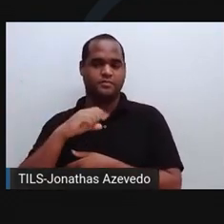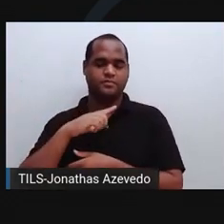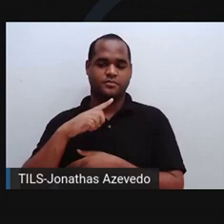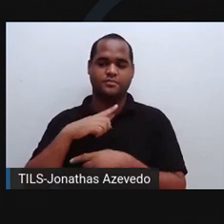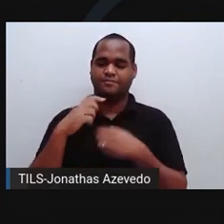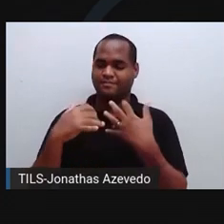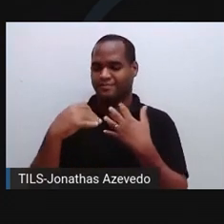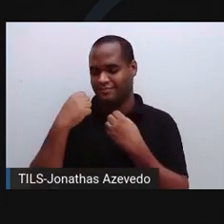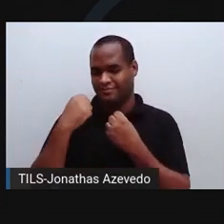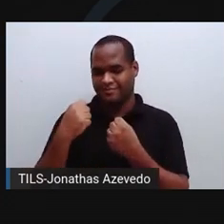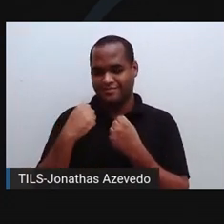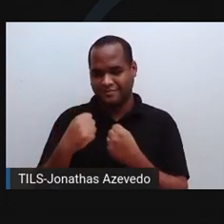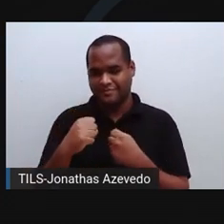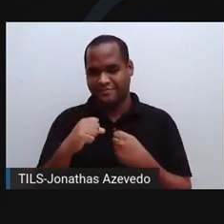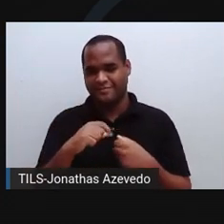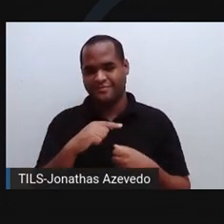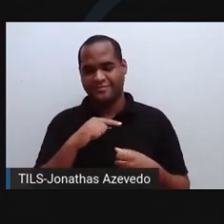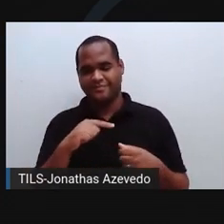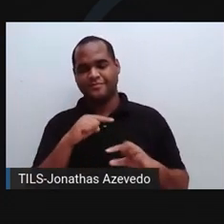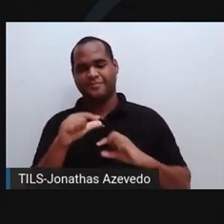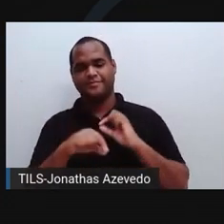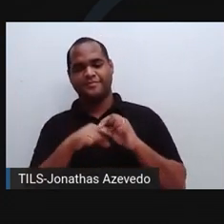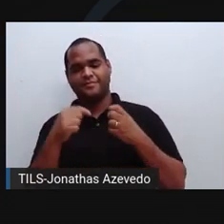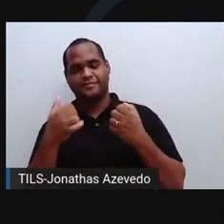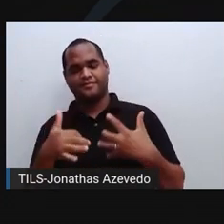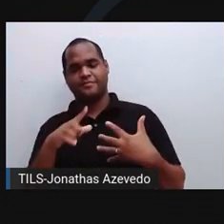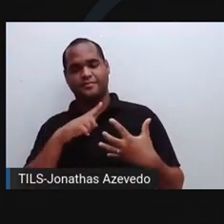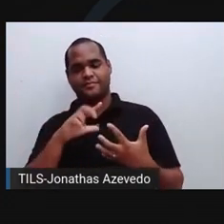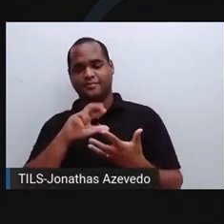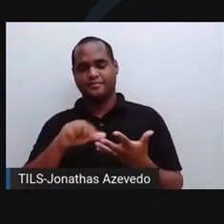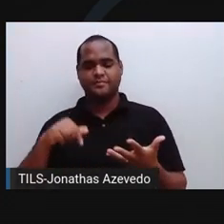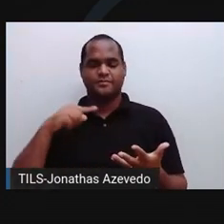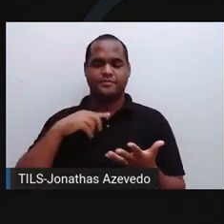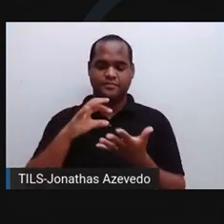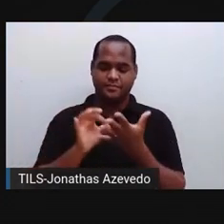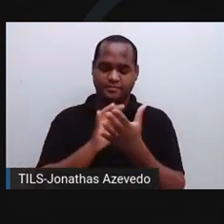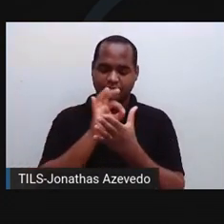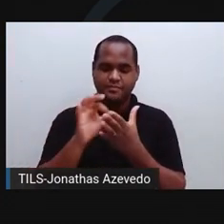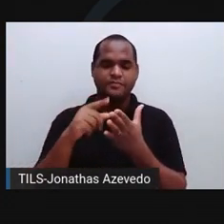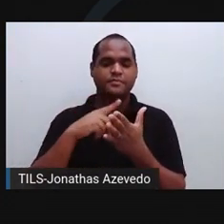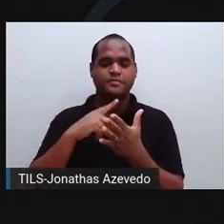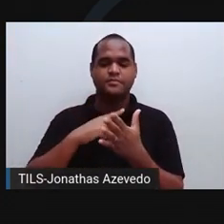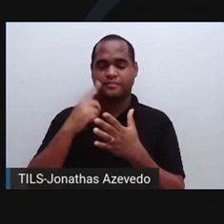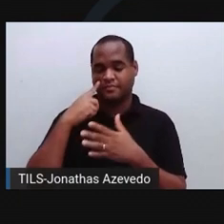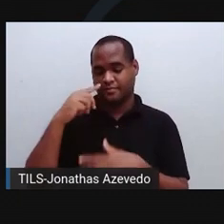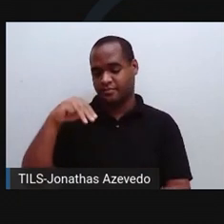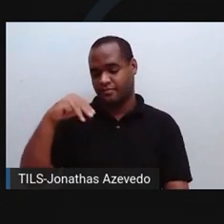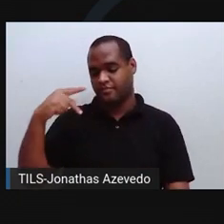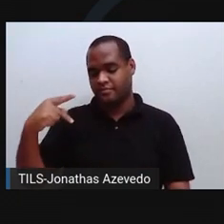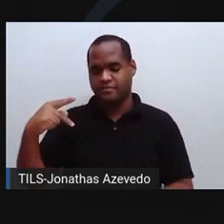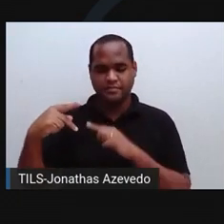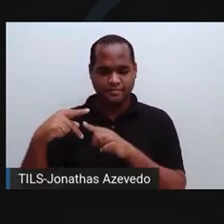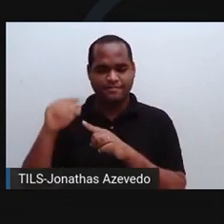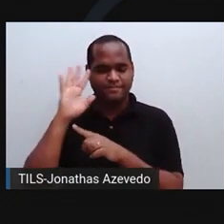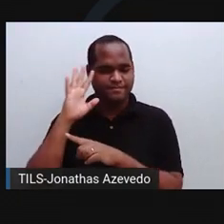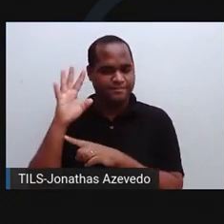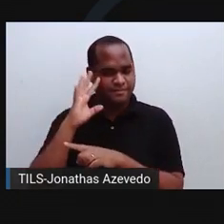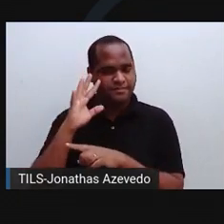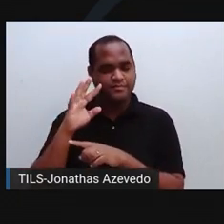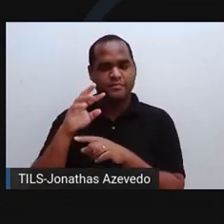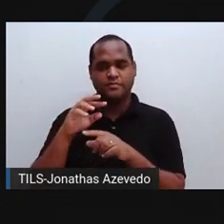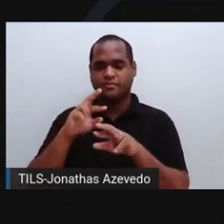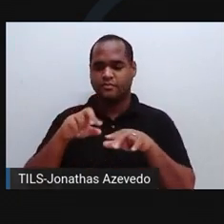terminal, as vesículas sinápticas se fundem com a membrana plasmática do neurônio, liberando os neurotransmissores